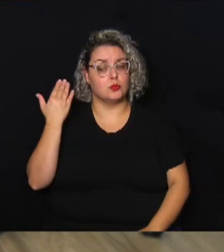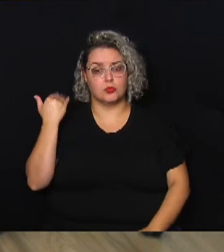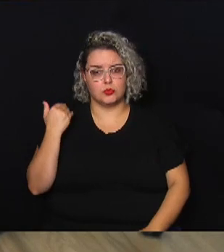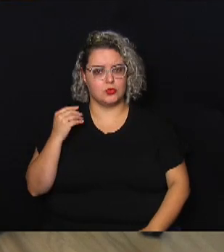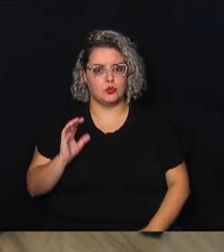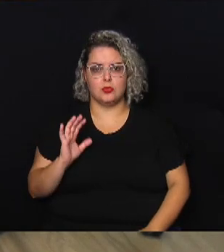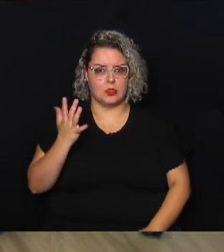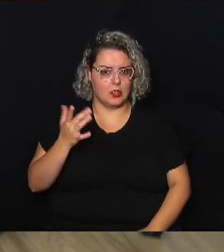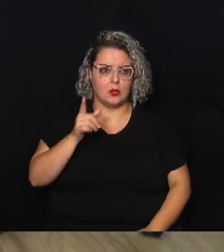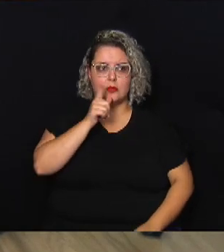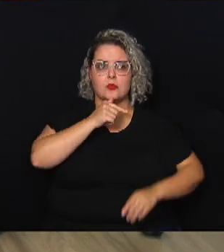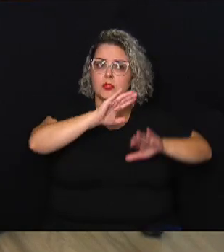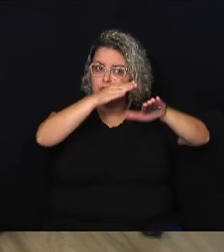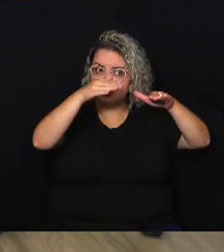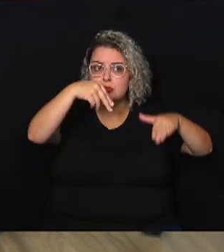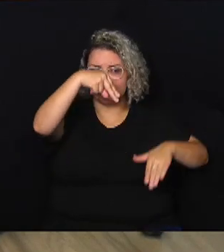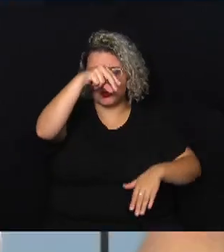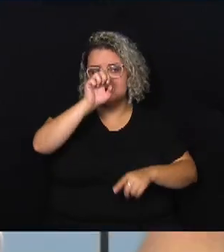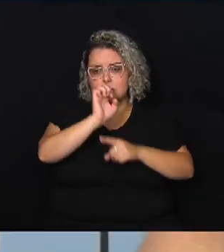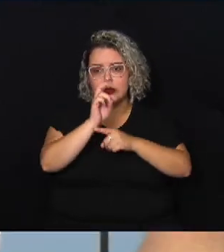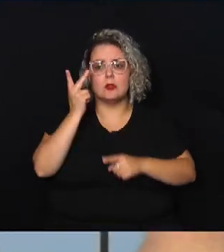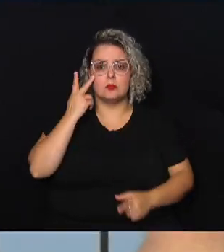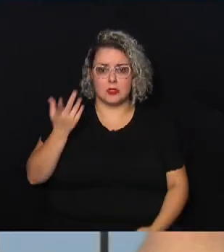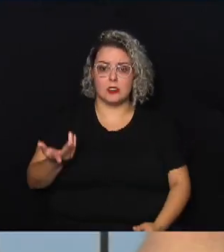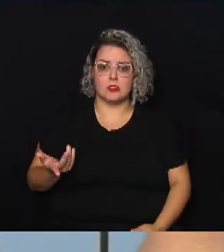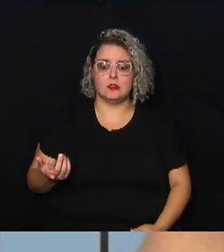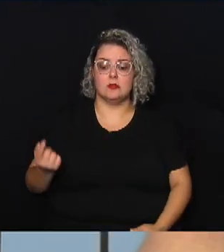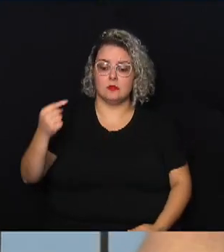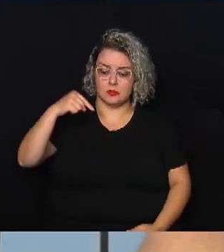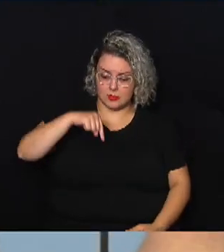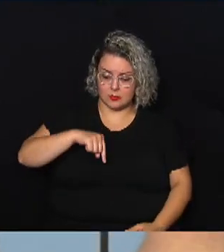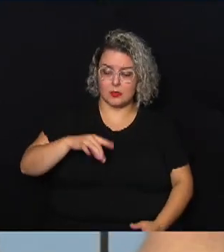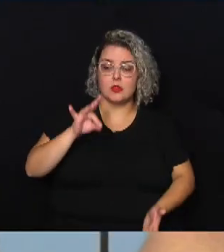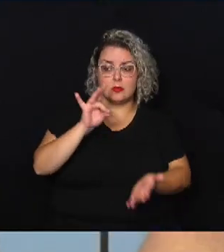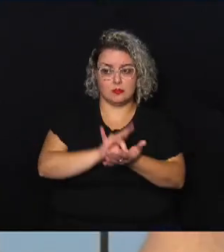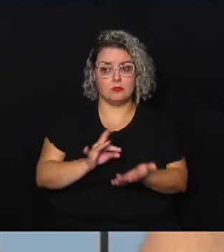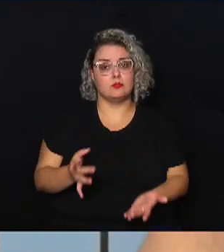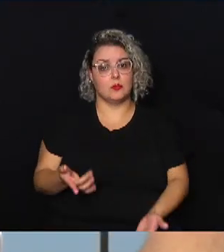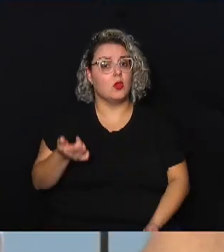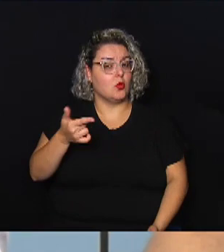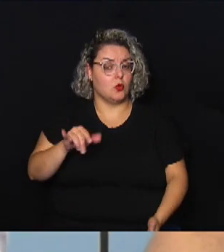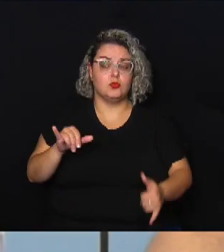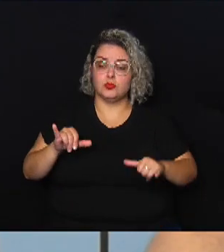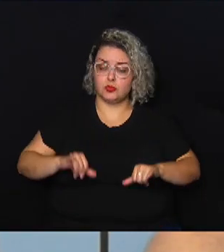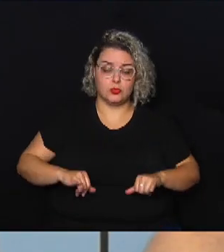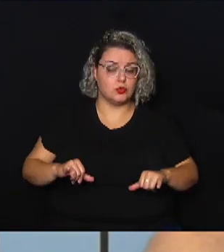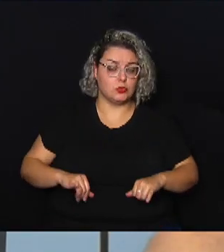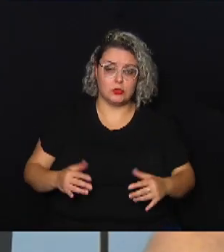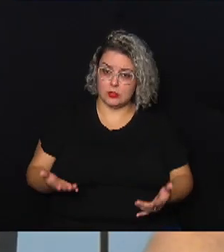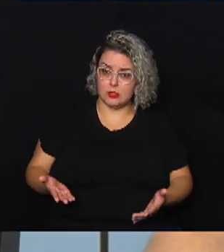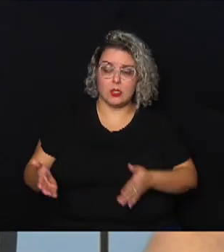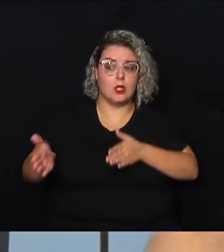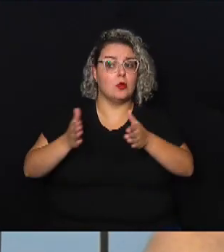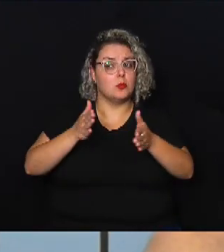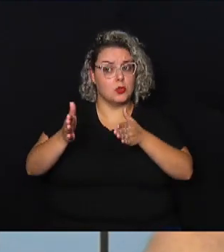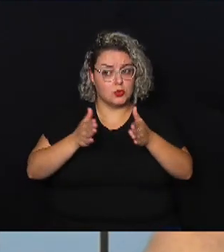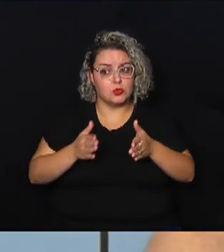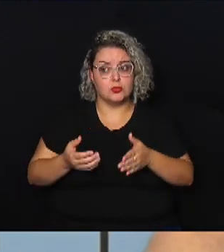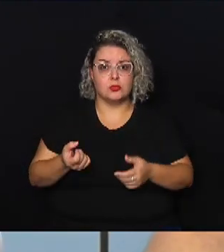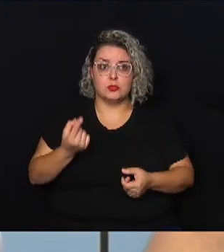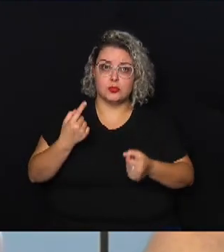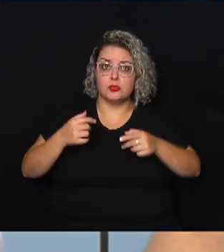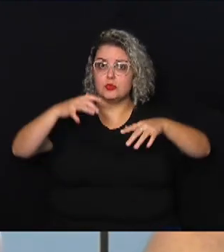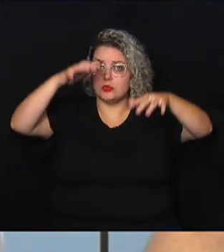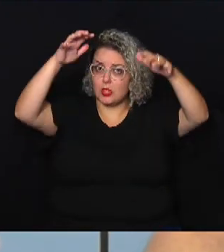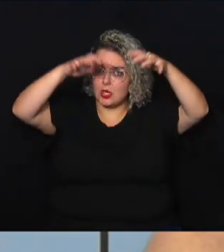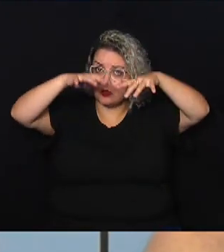lá no litoral mas trazendo também para a nossa realidade que a nossa cidade ainda está sofrendo né a gente ainda está num período ainda de algumas chuvas